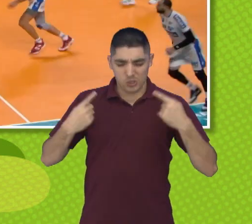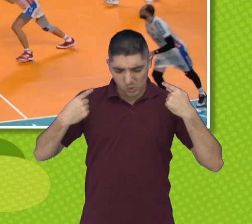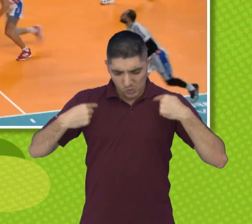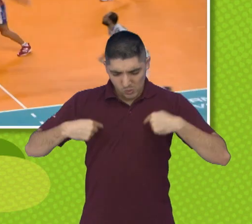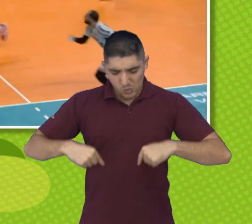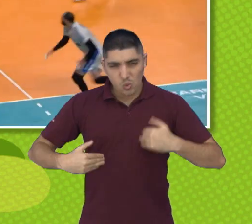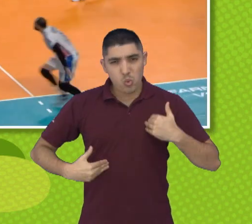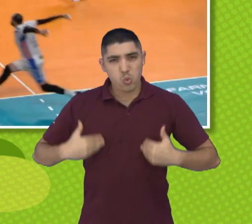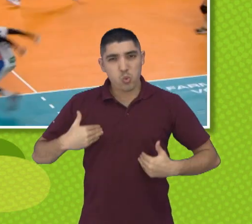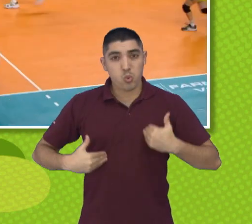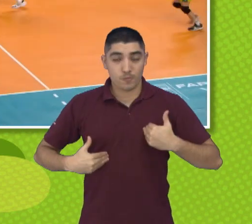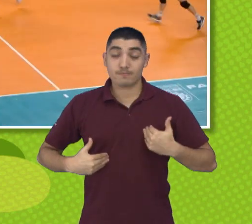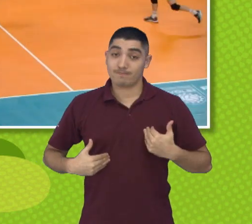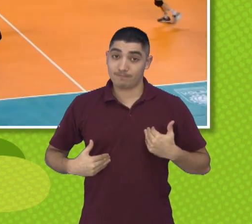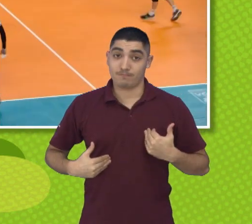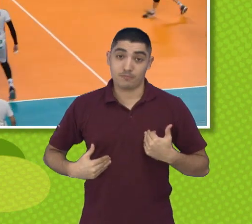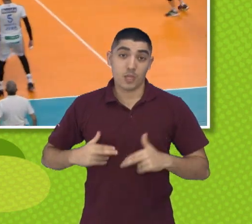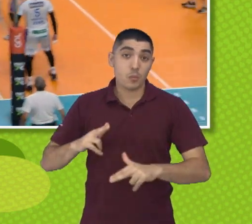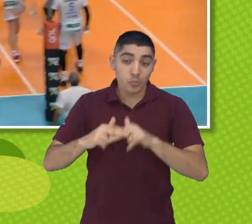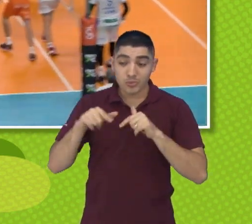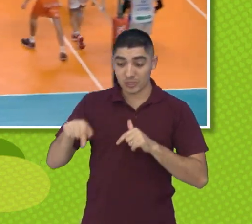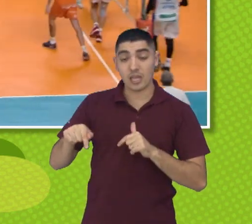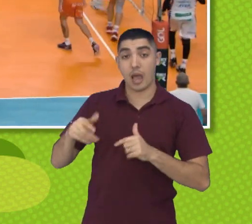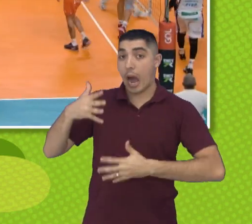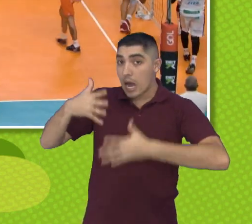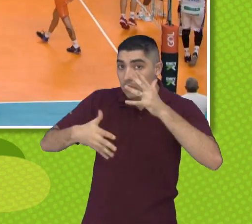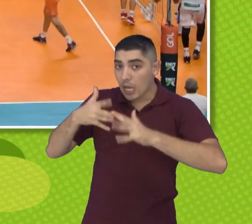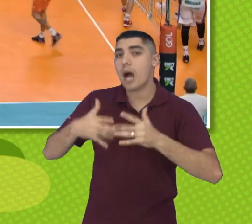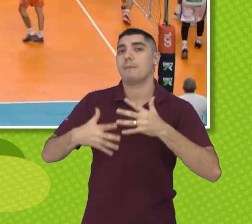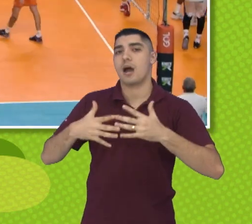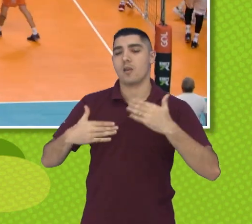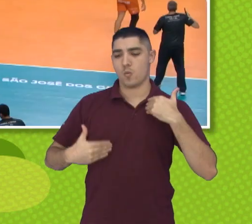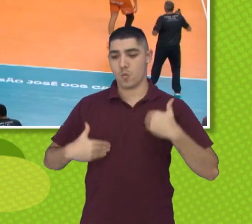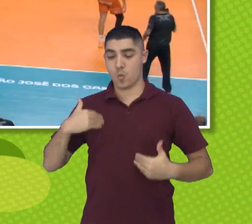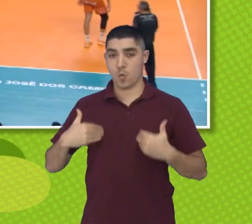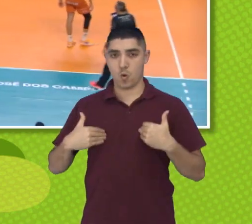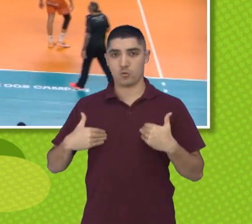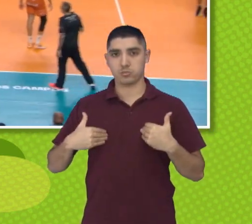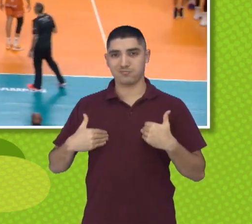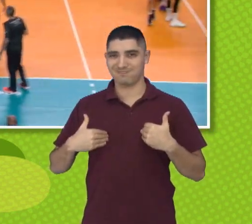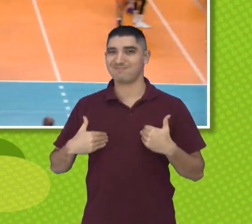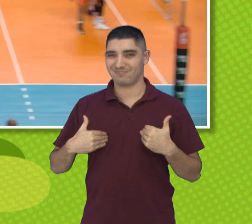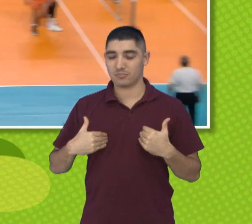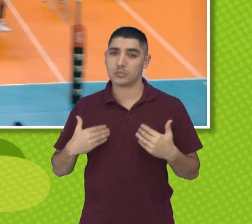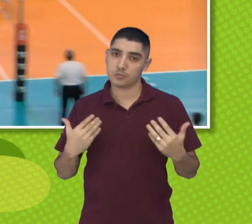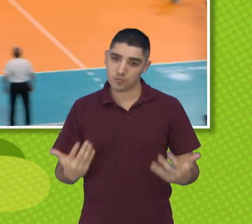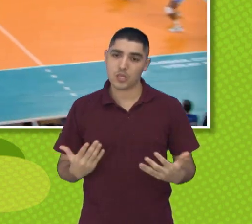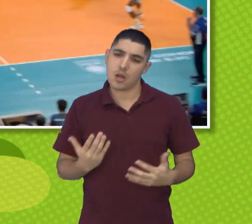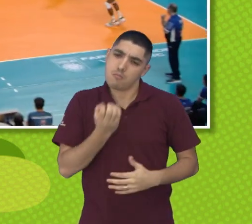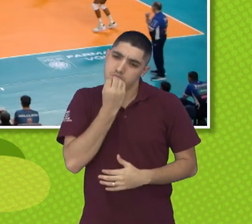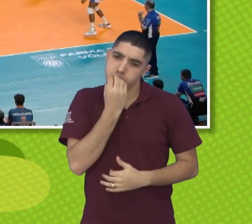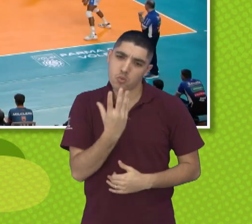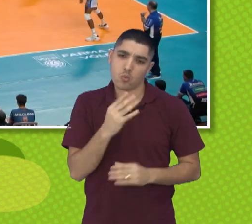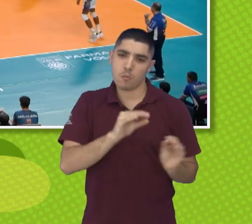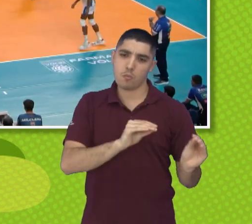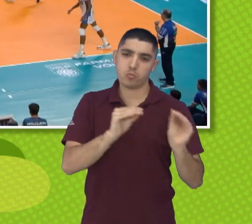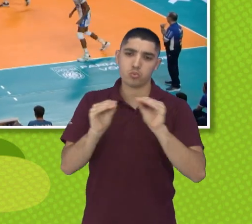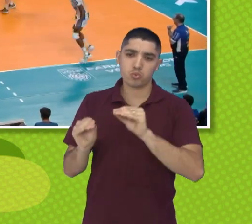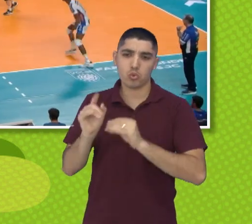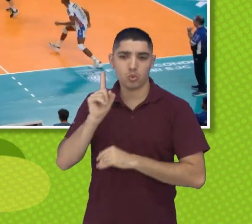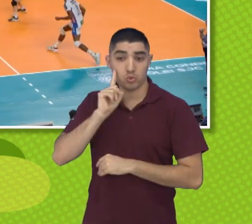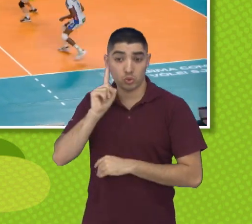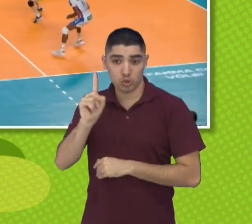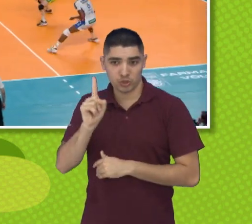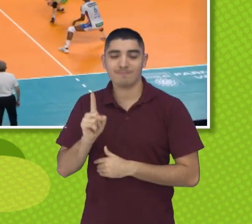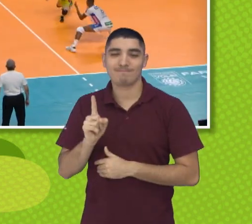físico abala muito o físico, todo esse problema intestinal abala muito o físico. Então foi por bem aí essa alteração, esse